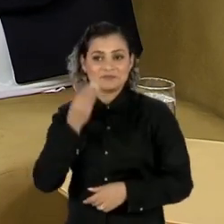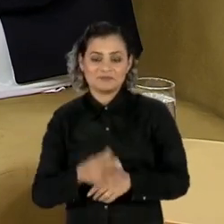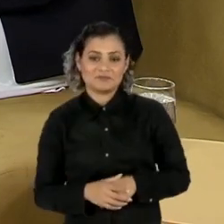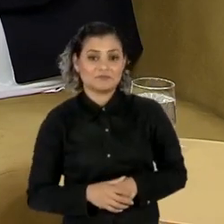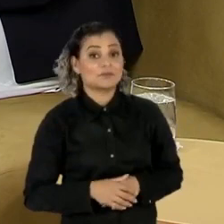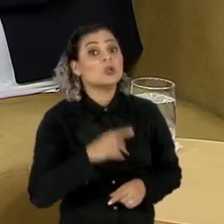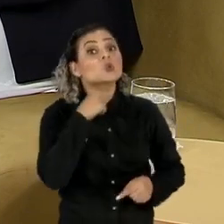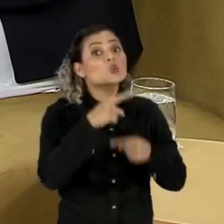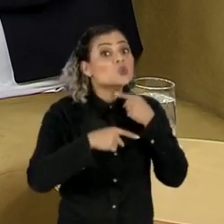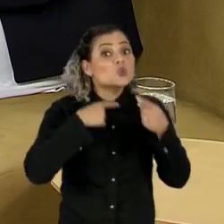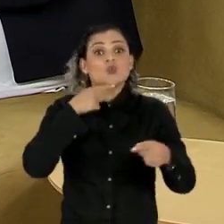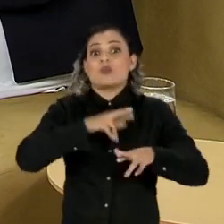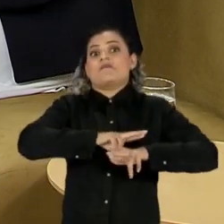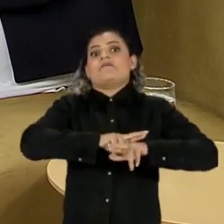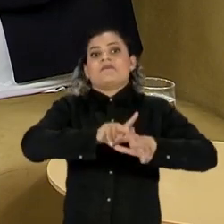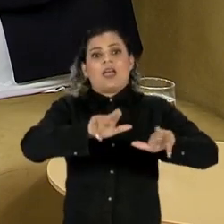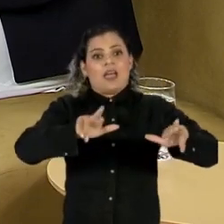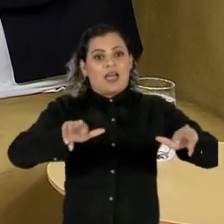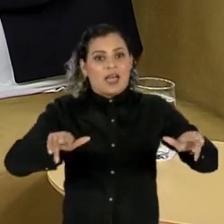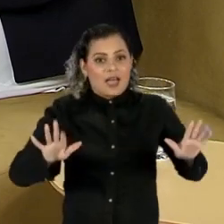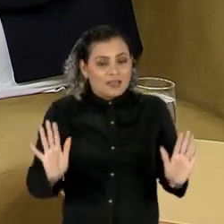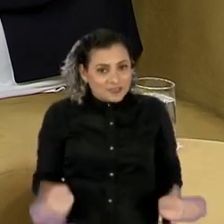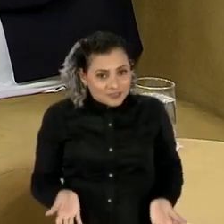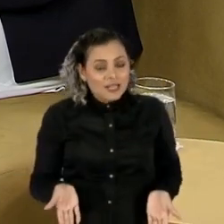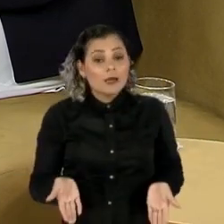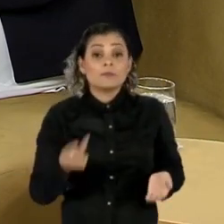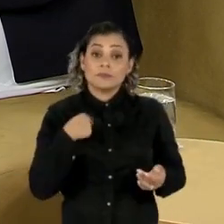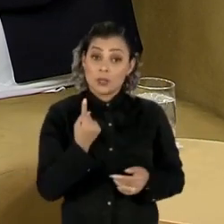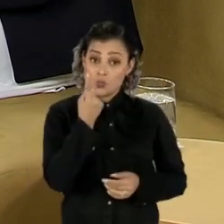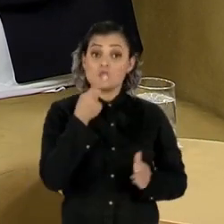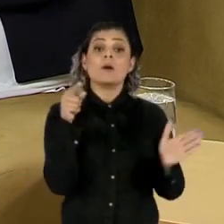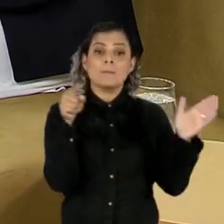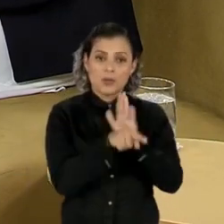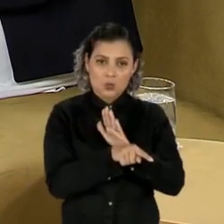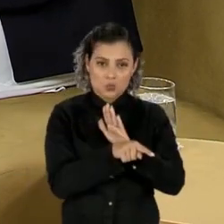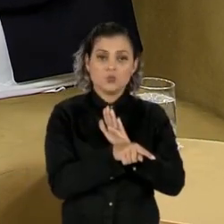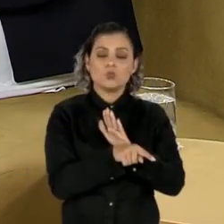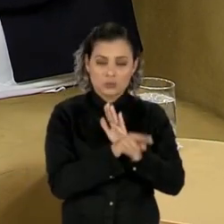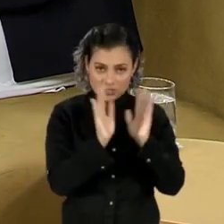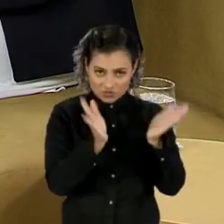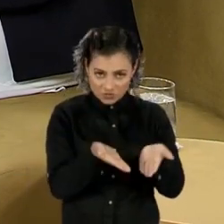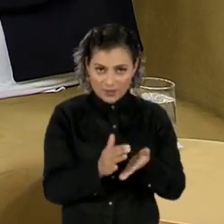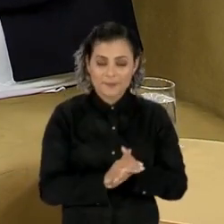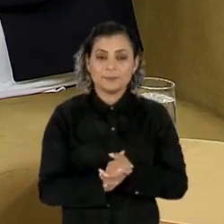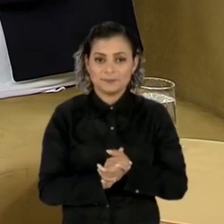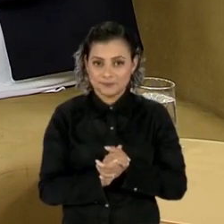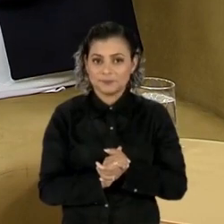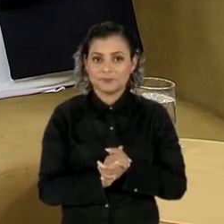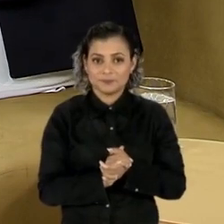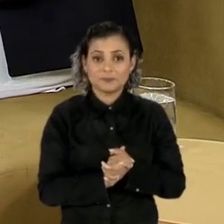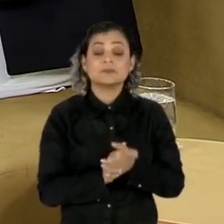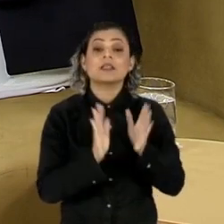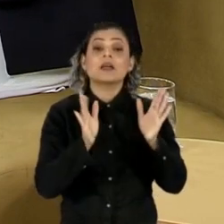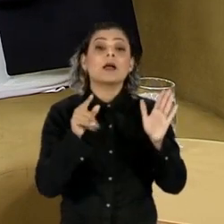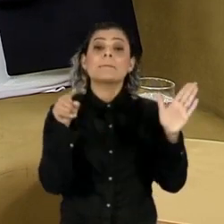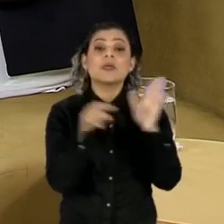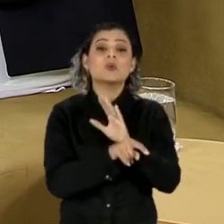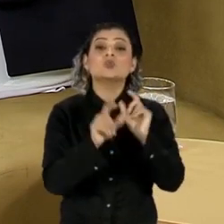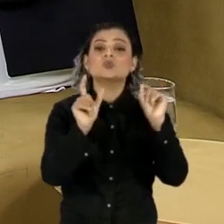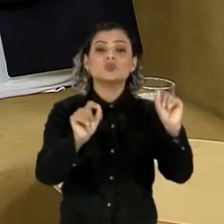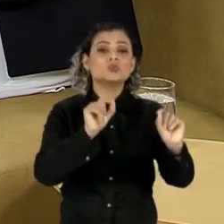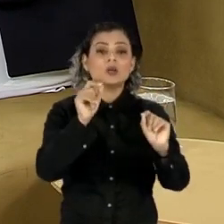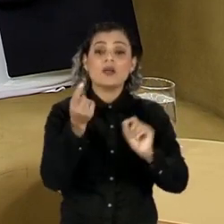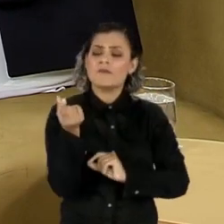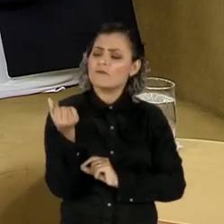muitas dúvidas, doutora Cláudia. A gente já tem uma pergunta que chega das ruas sobre o valor